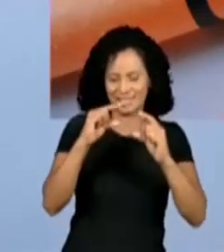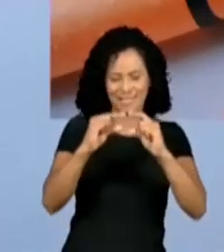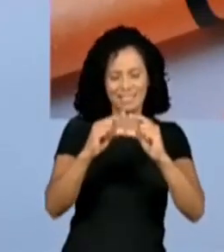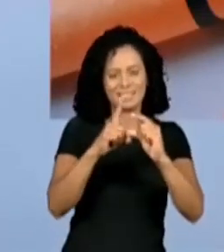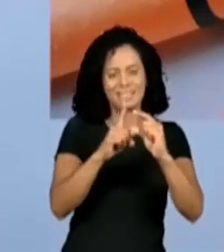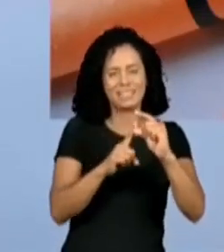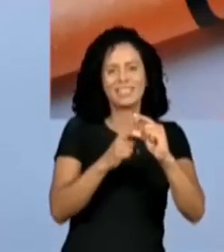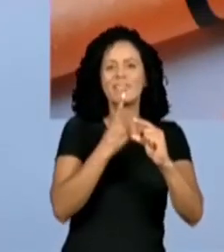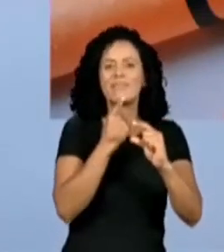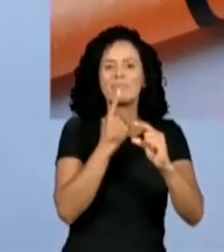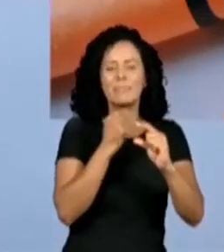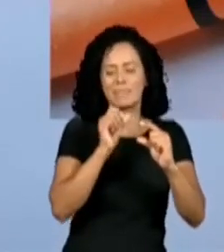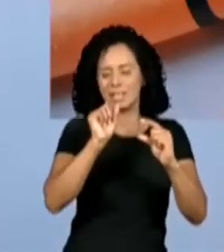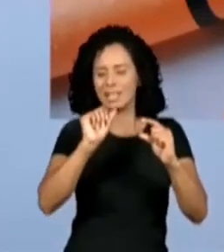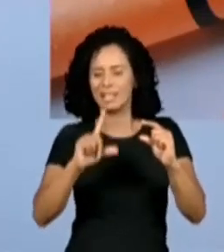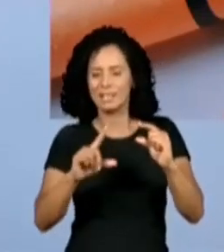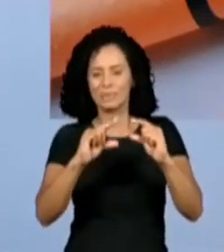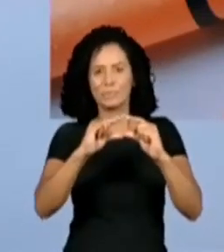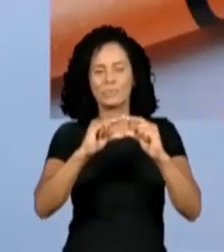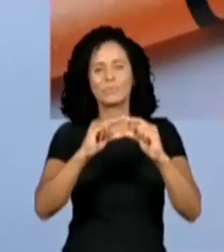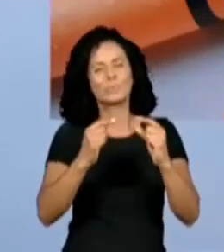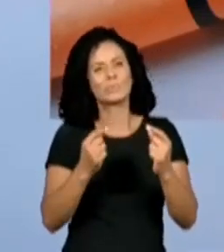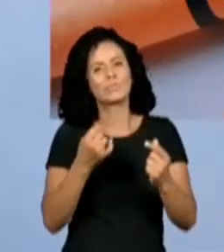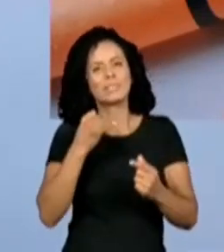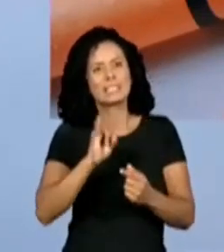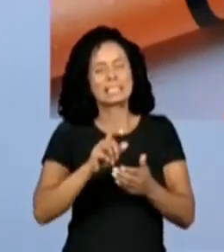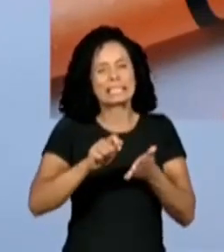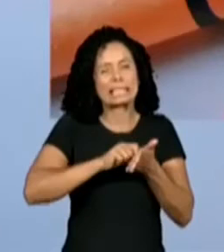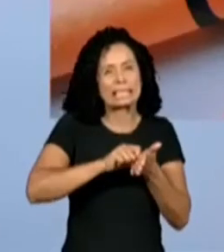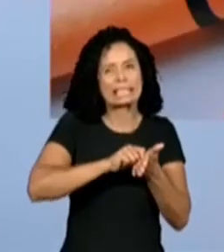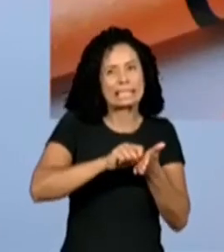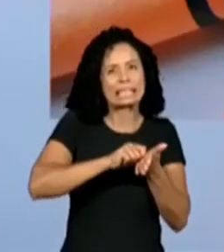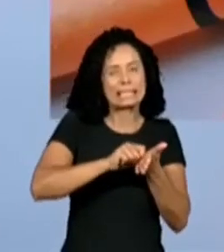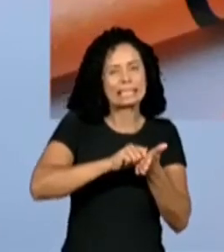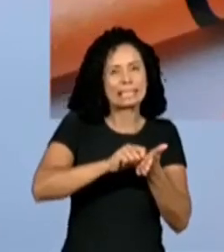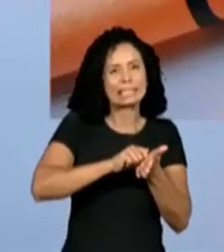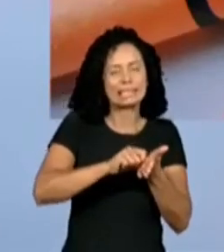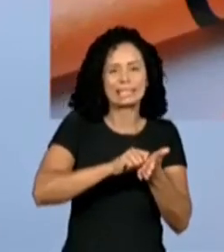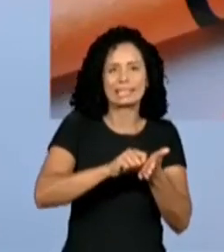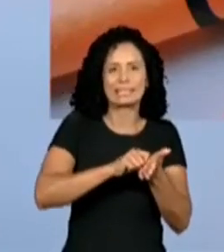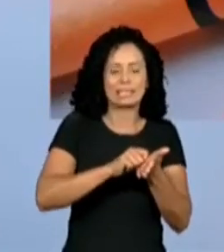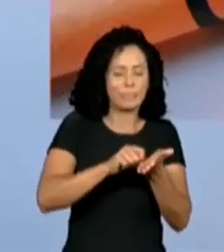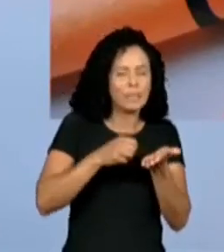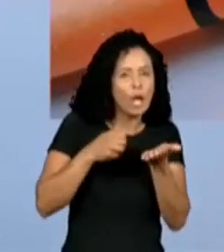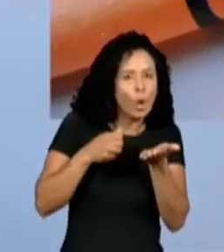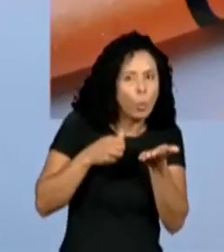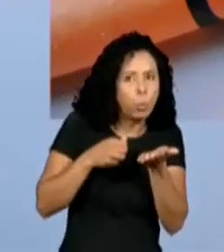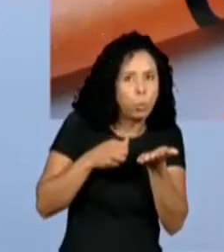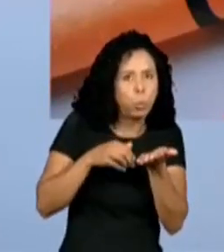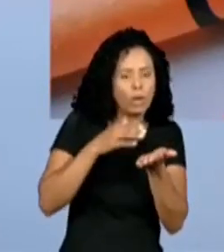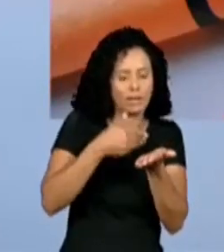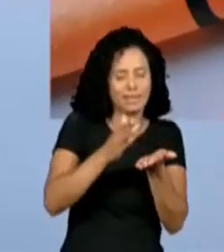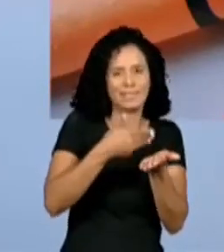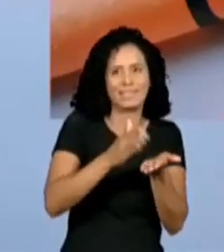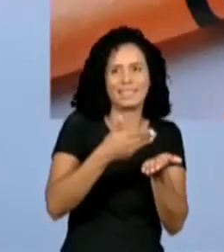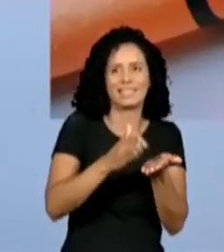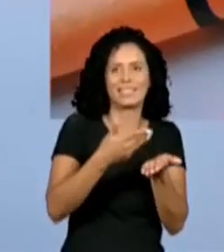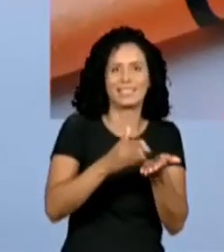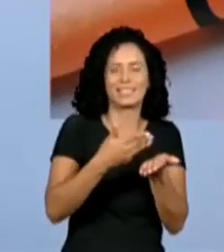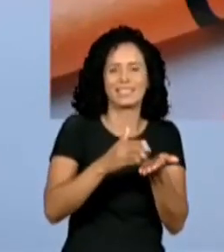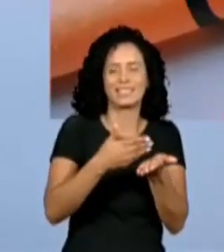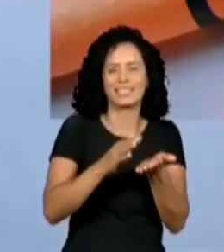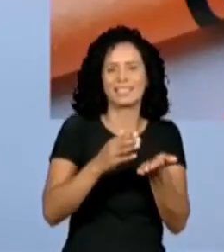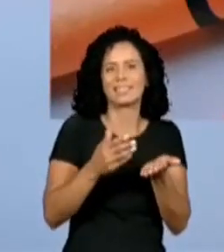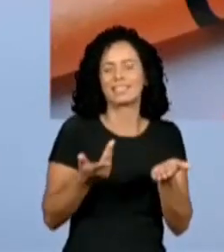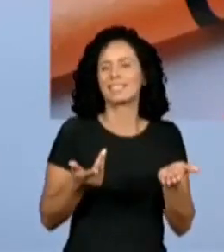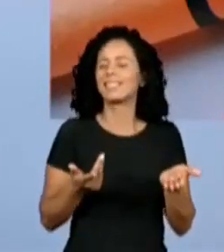alguns shreds ali, quando a gente usa borracha vai ficando aquela, esqueci o nome disso em português, mas vai ficando aquele negocinho ali, em